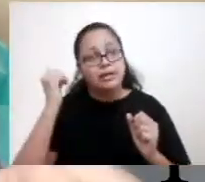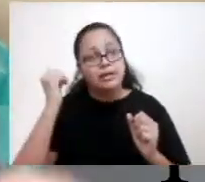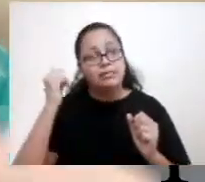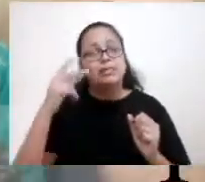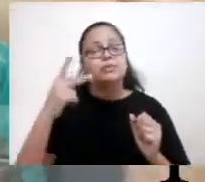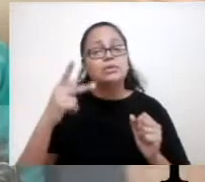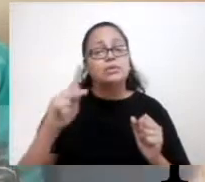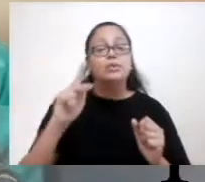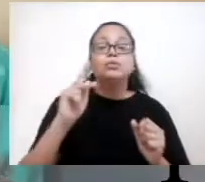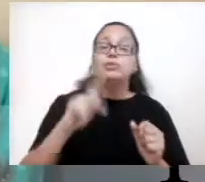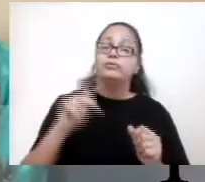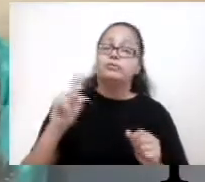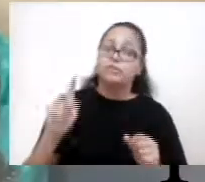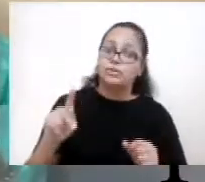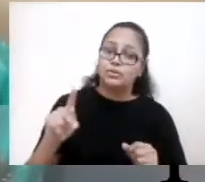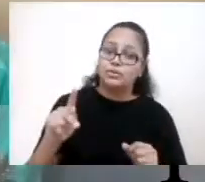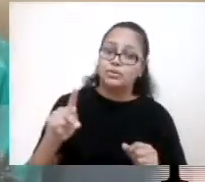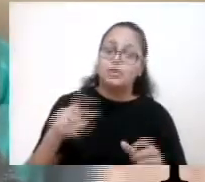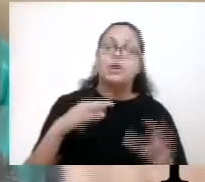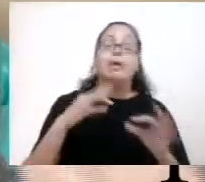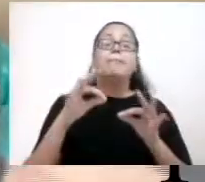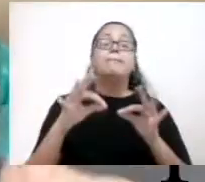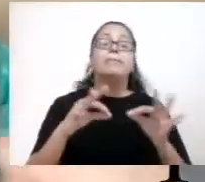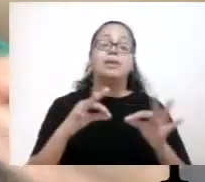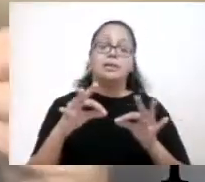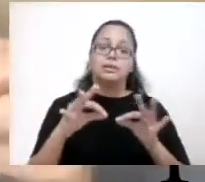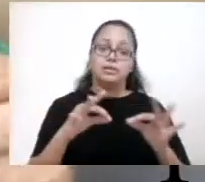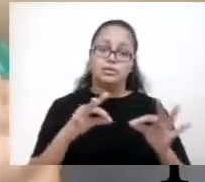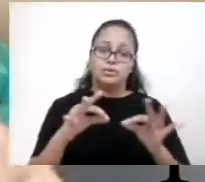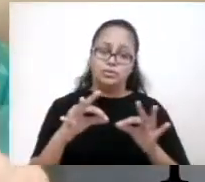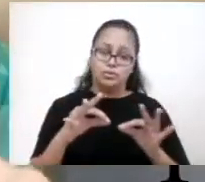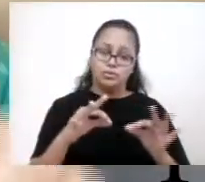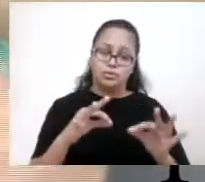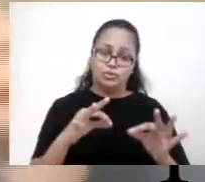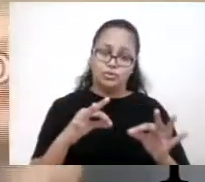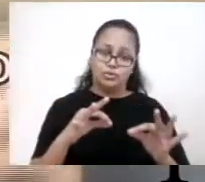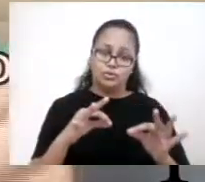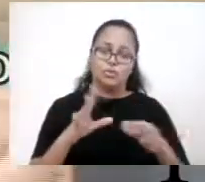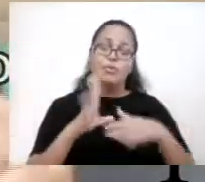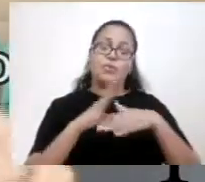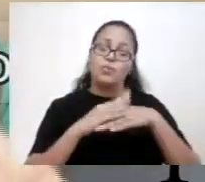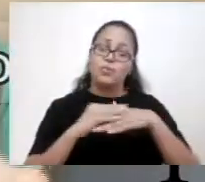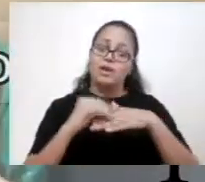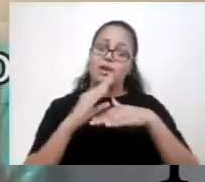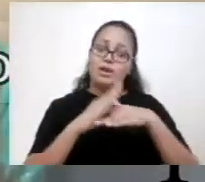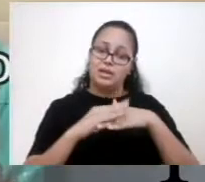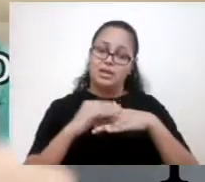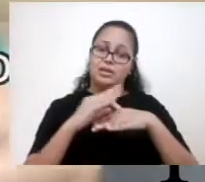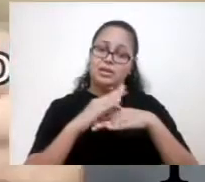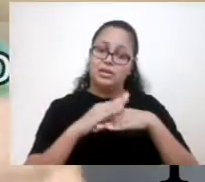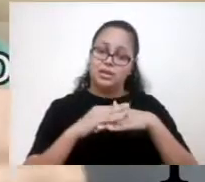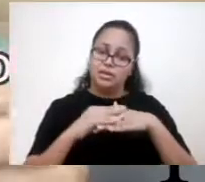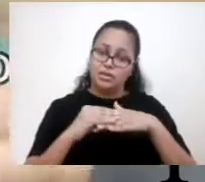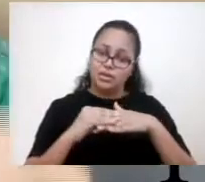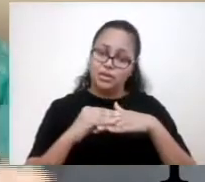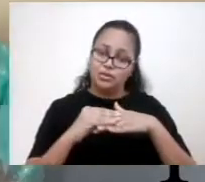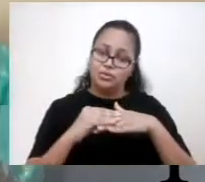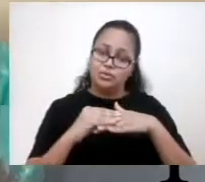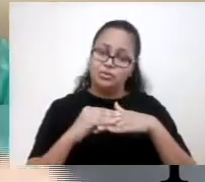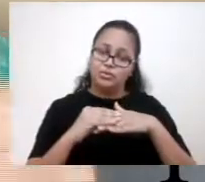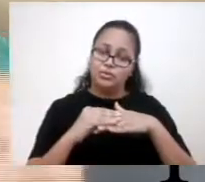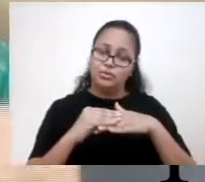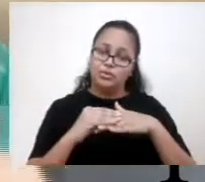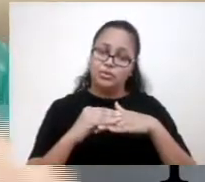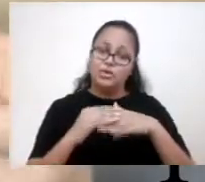que o seu professor planejou aquilo para ela com muito carinho, para que